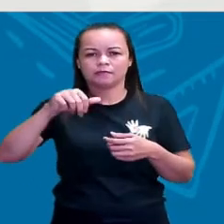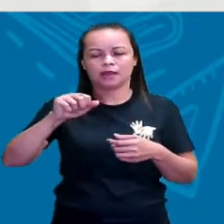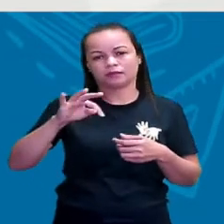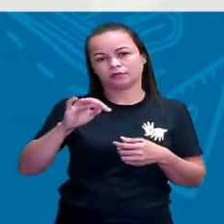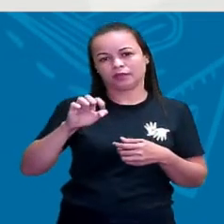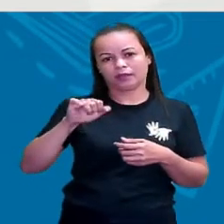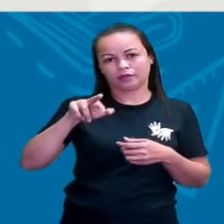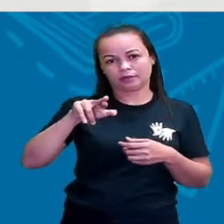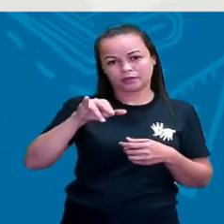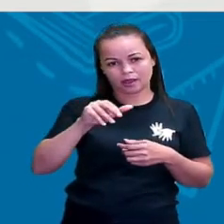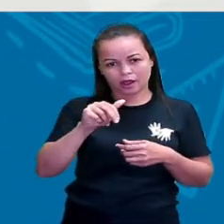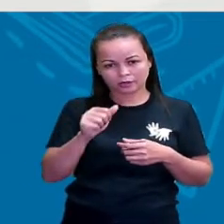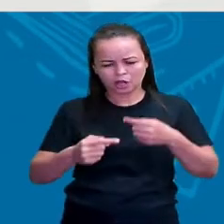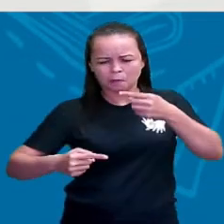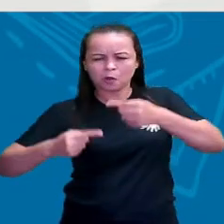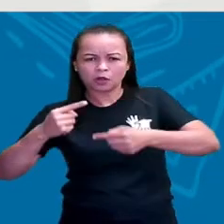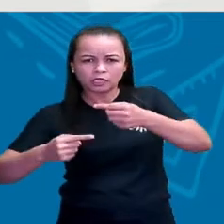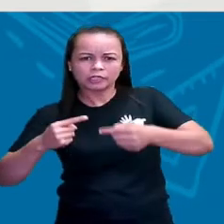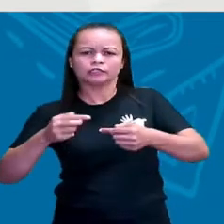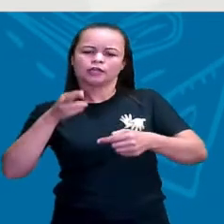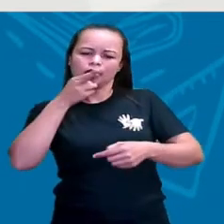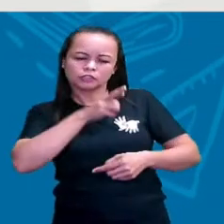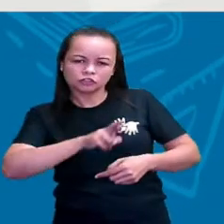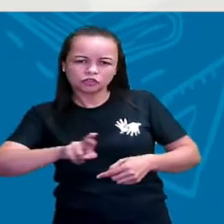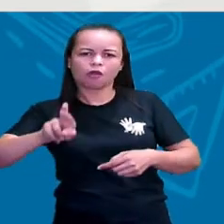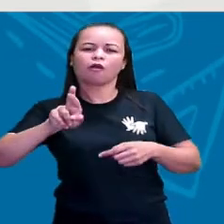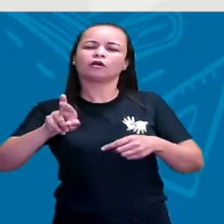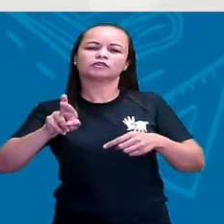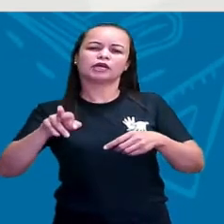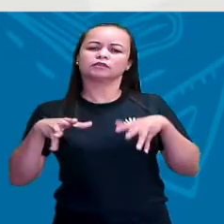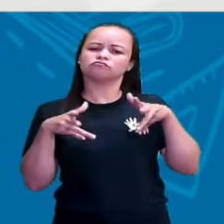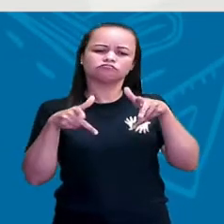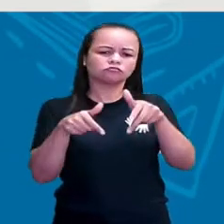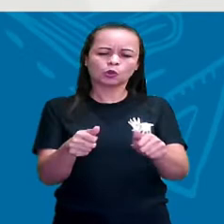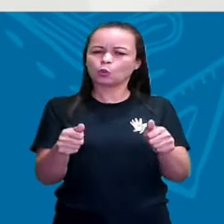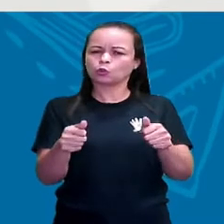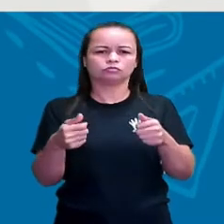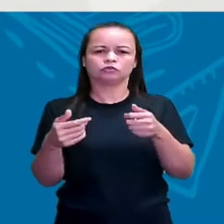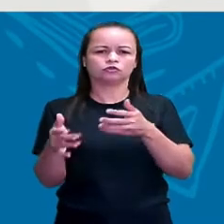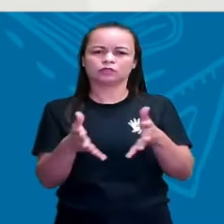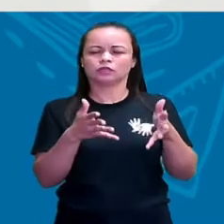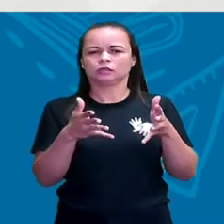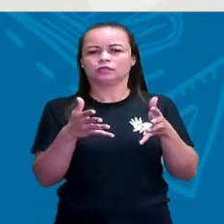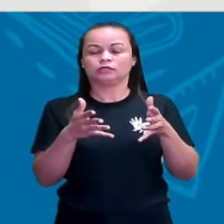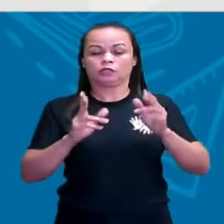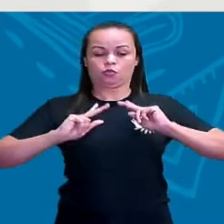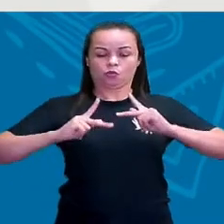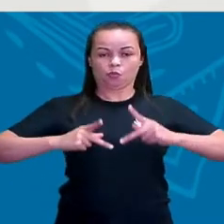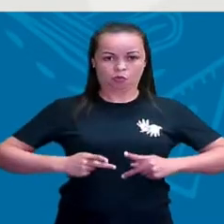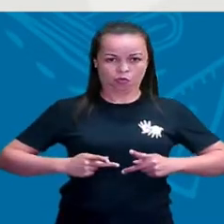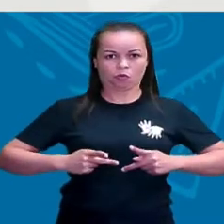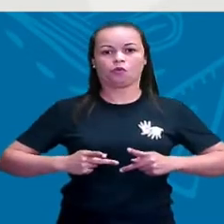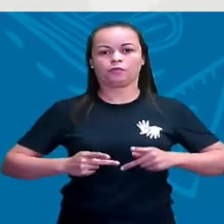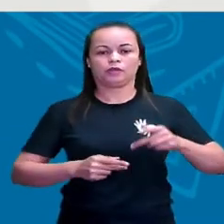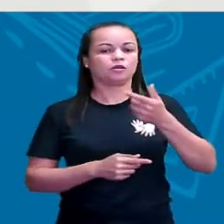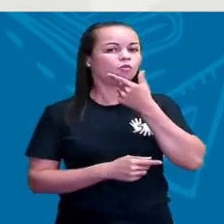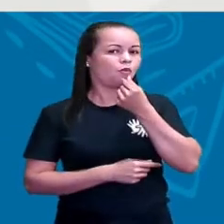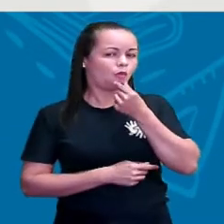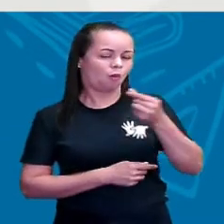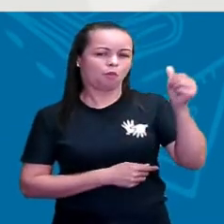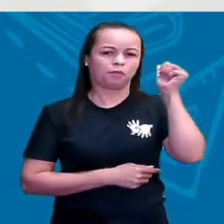religiosas, as nossas ideologias. E tudo isso aí são ações que o homem e a mulher